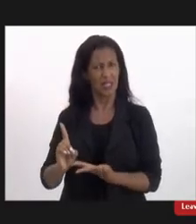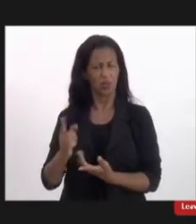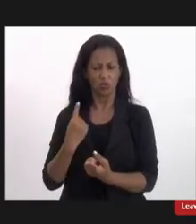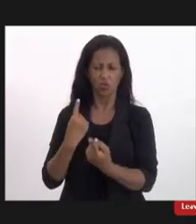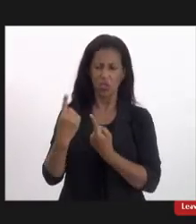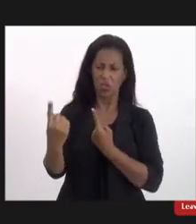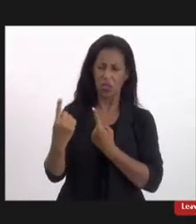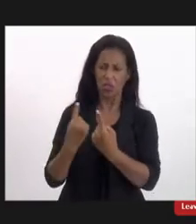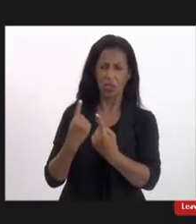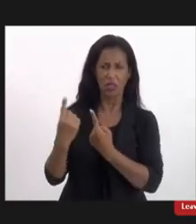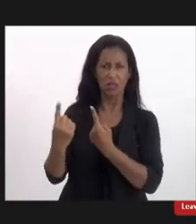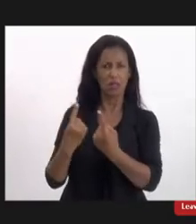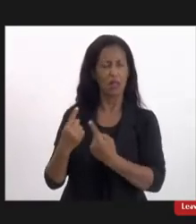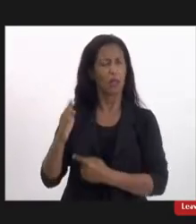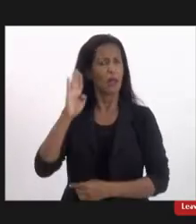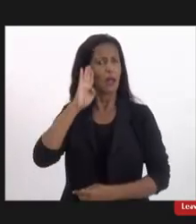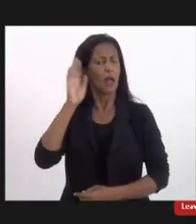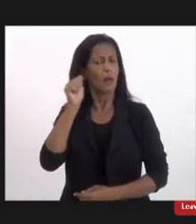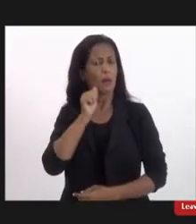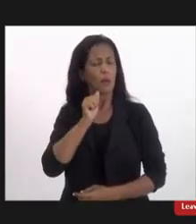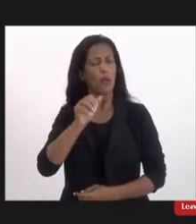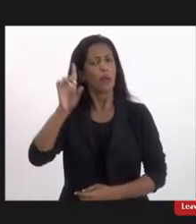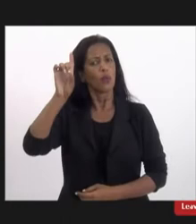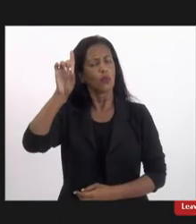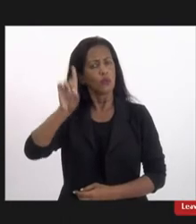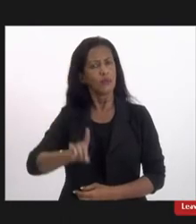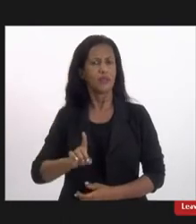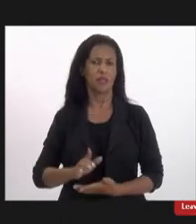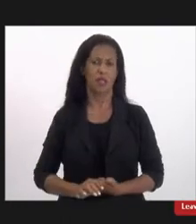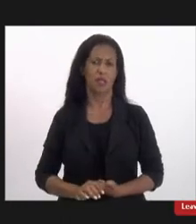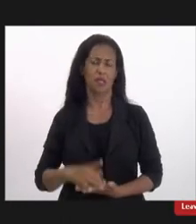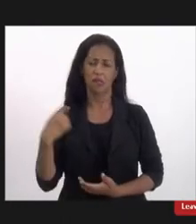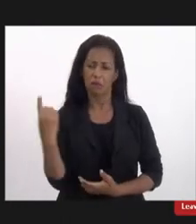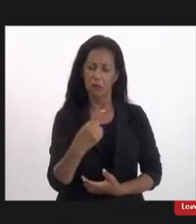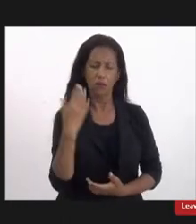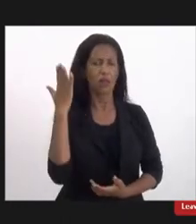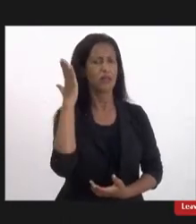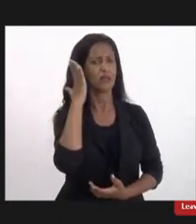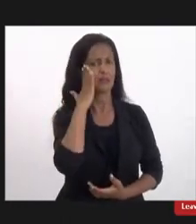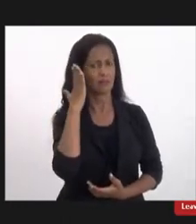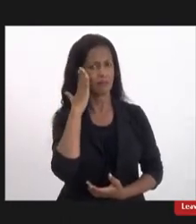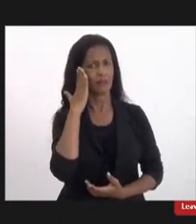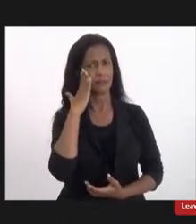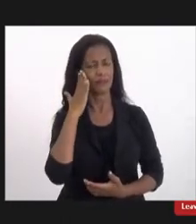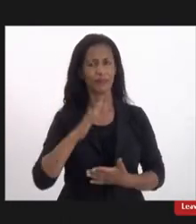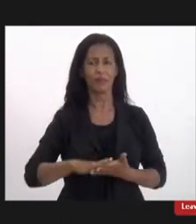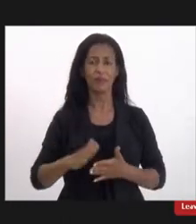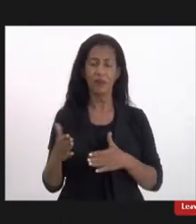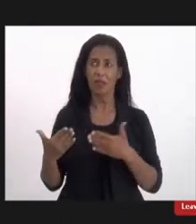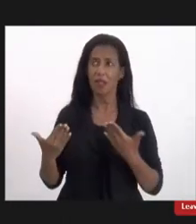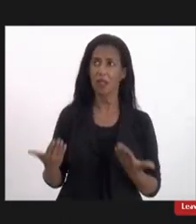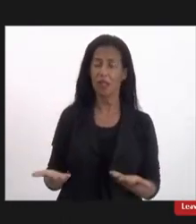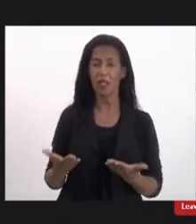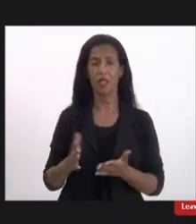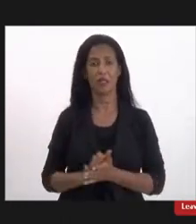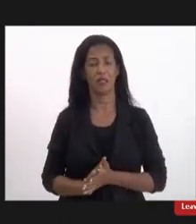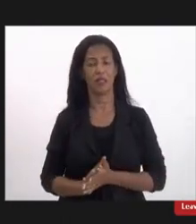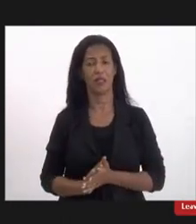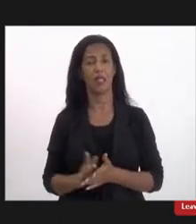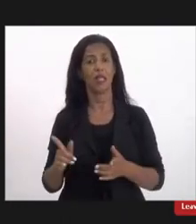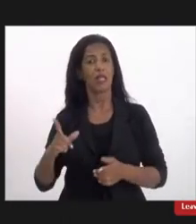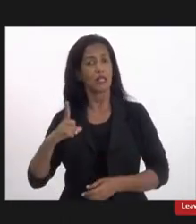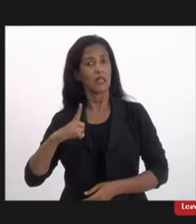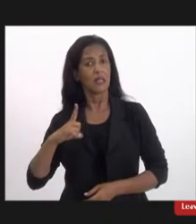principalmente as mulheres com deficiência e nós sabemos que assim existe também